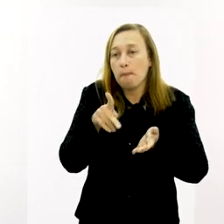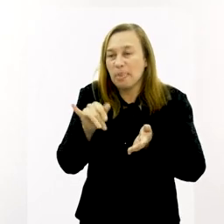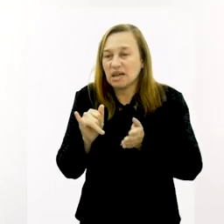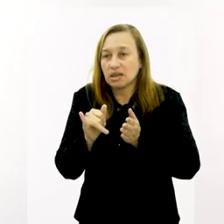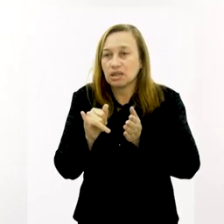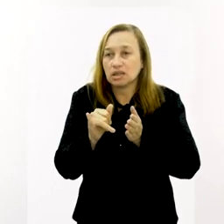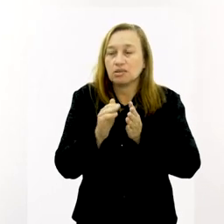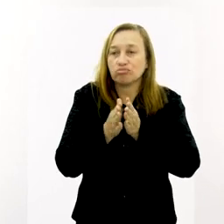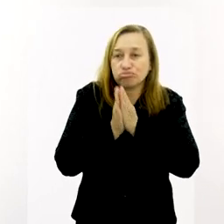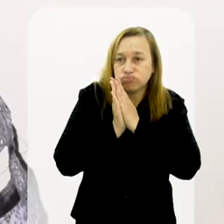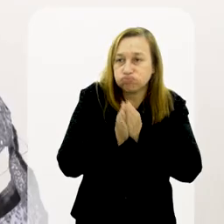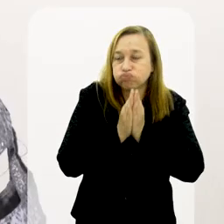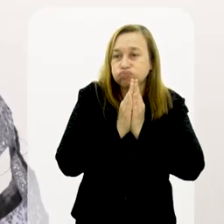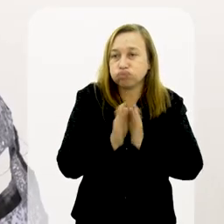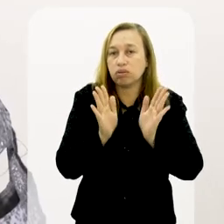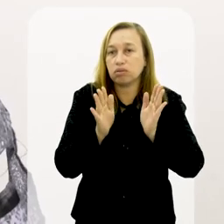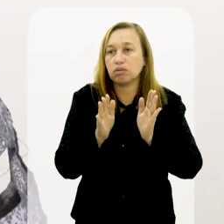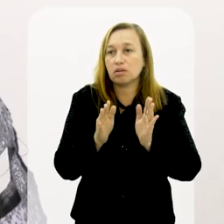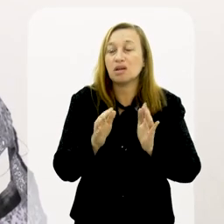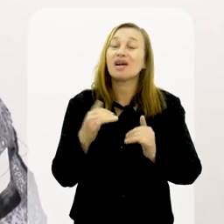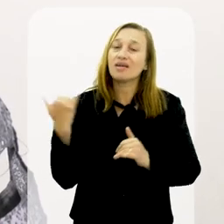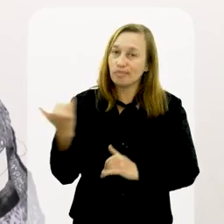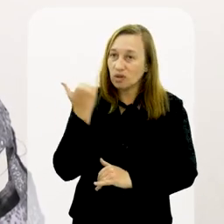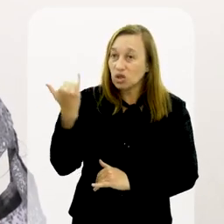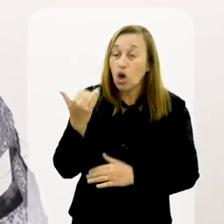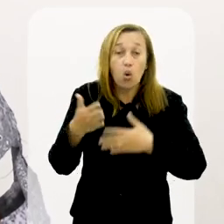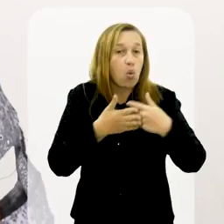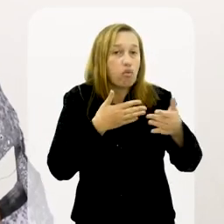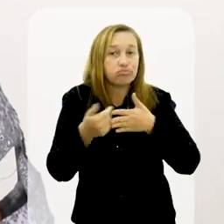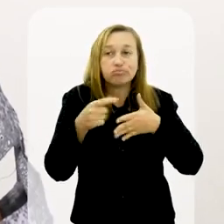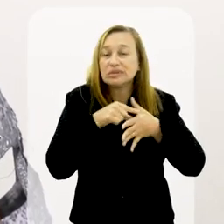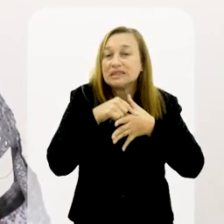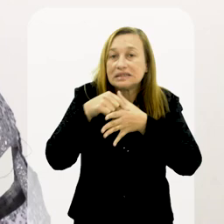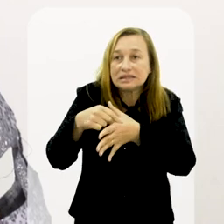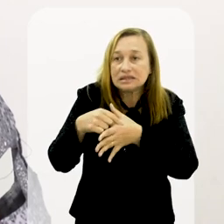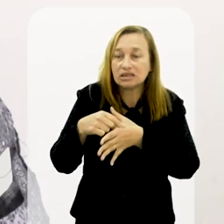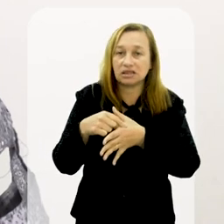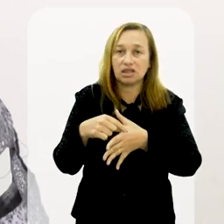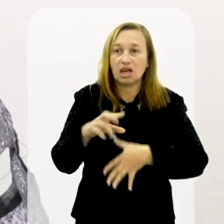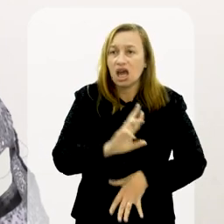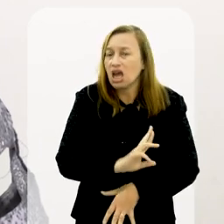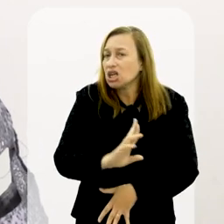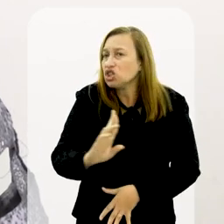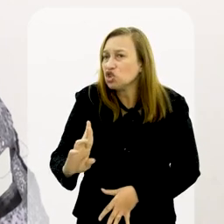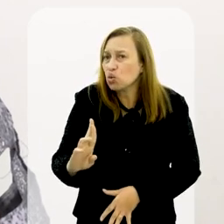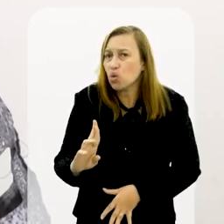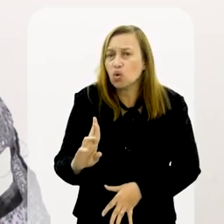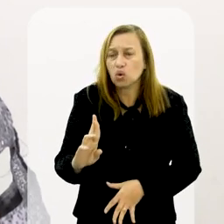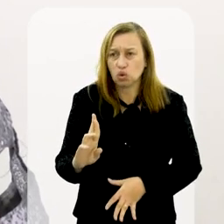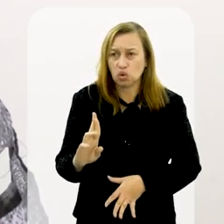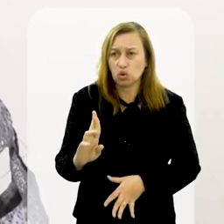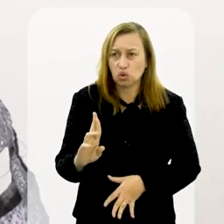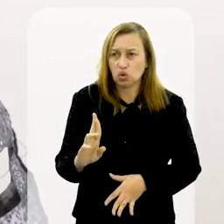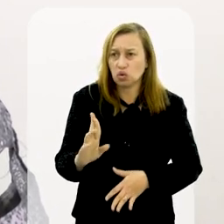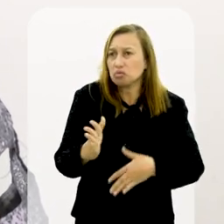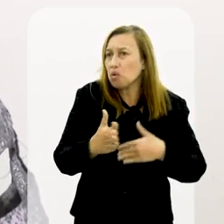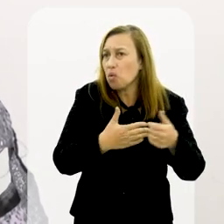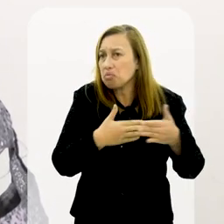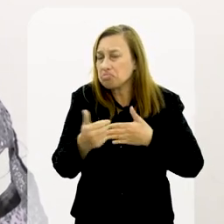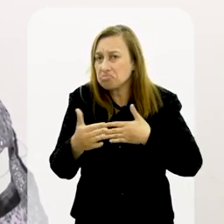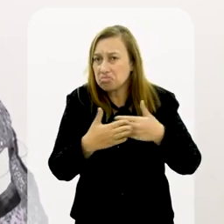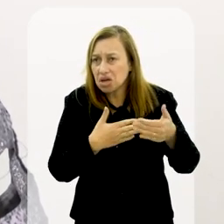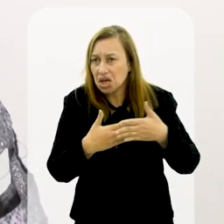importante. Eu acho que é. Eu acho que qualquer líder religioso, qualquer sacerdote que ele vive num